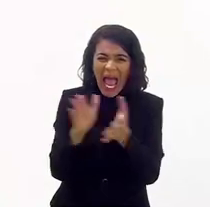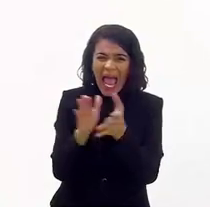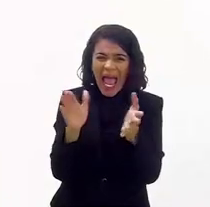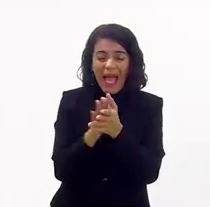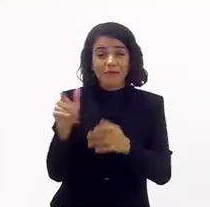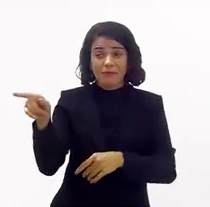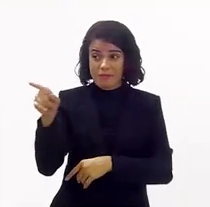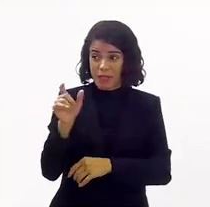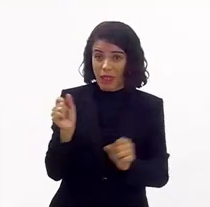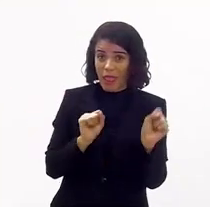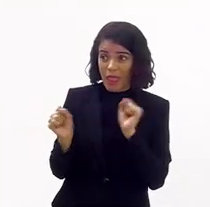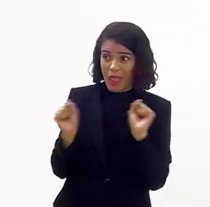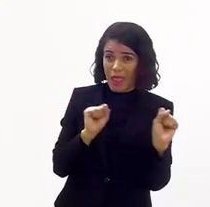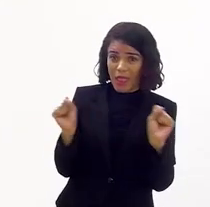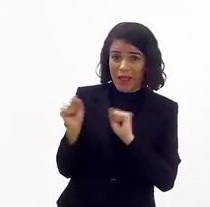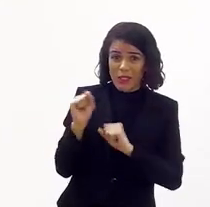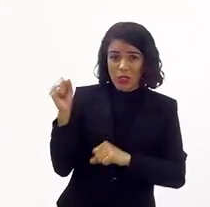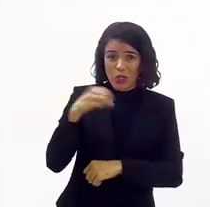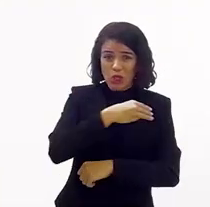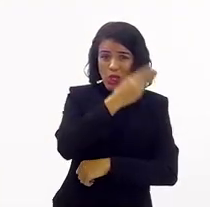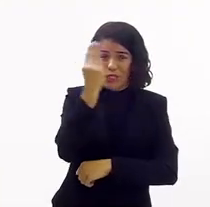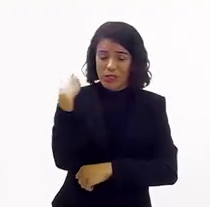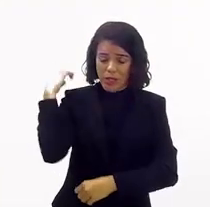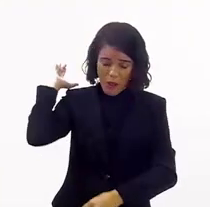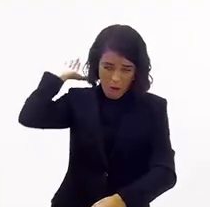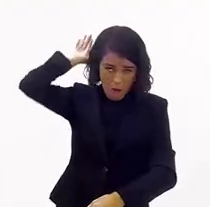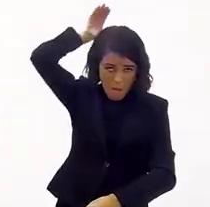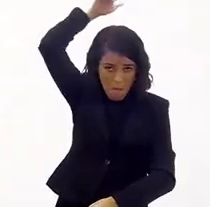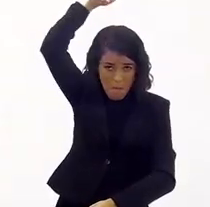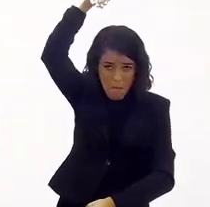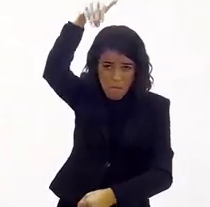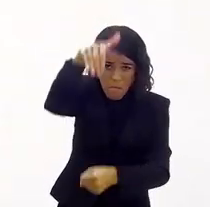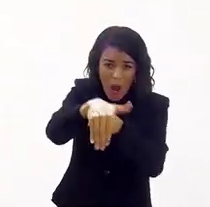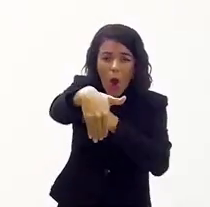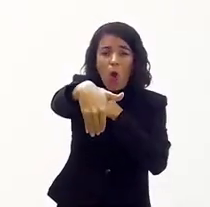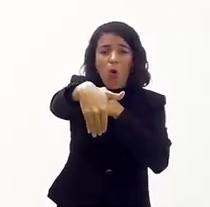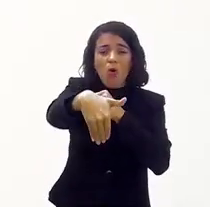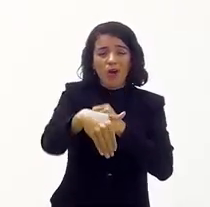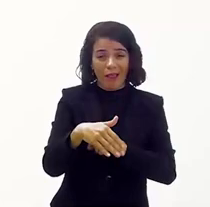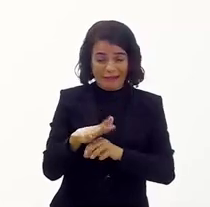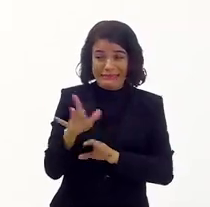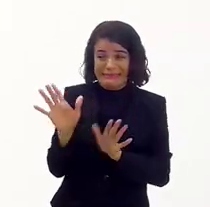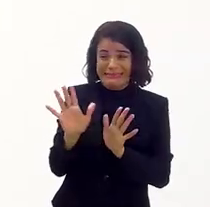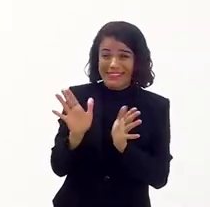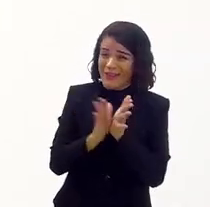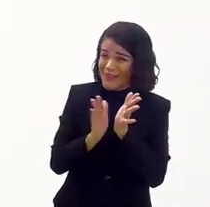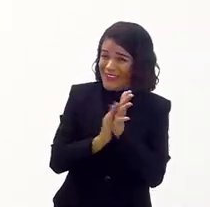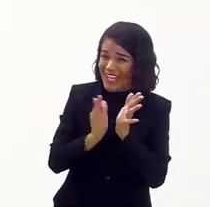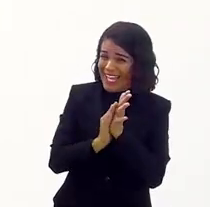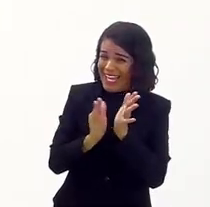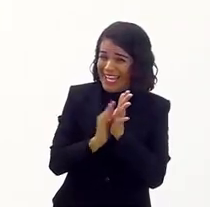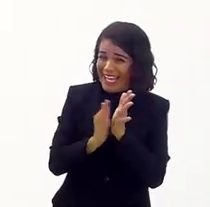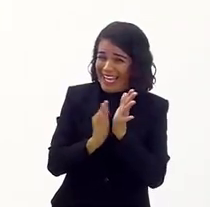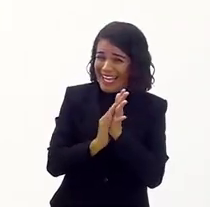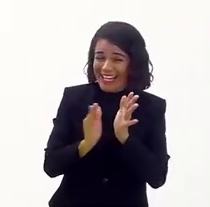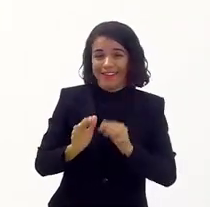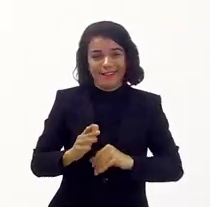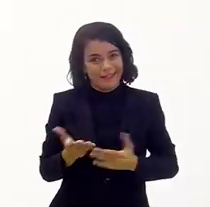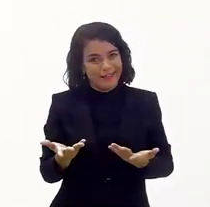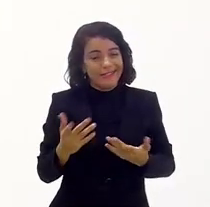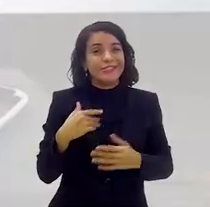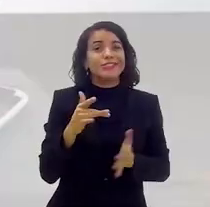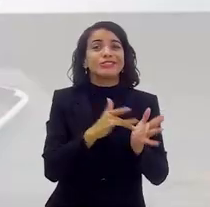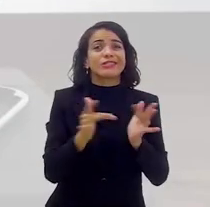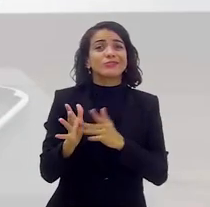luzes acendendo do mar. desesperado que Nossa Senhora tomasse um caixote? Nada. E ele lá batendo palma e o povo batendo palma e eu é aí, vamos